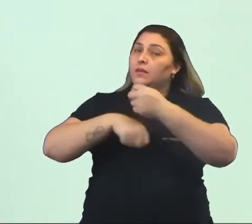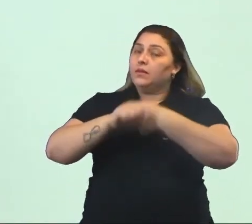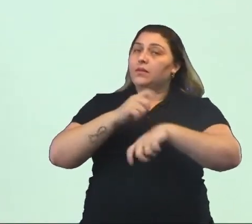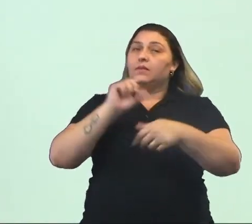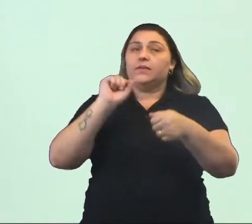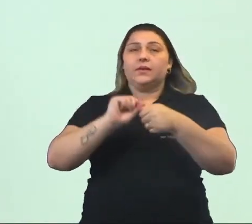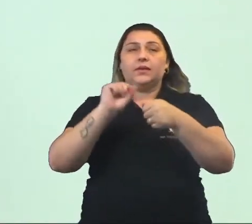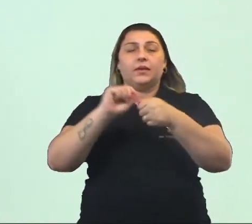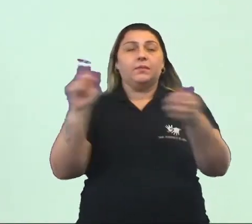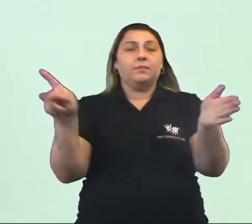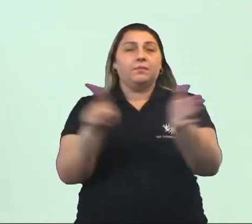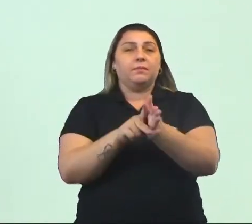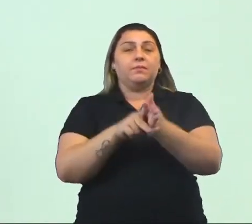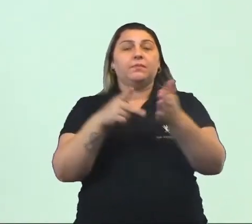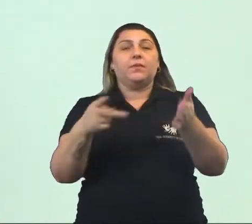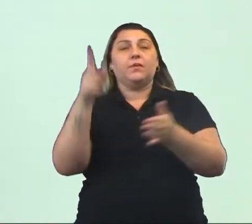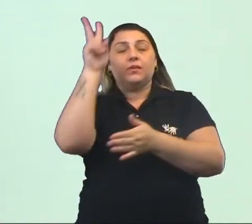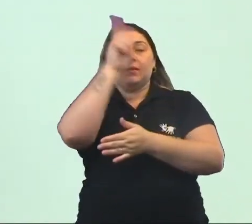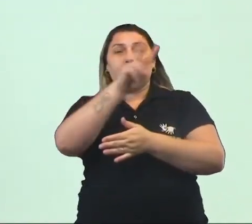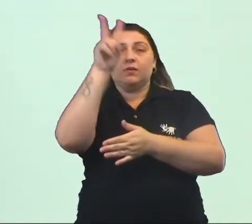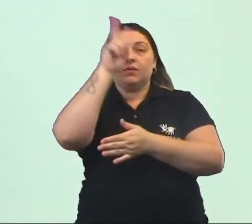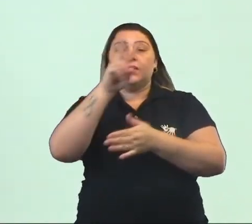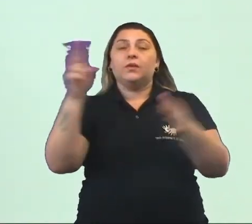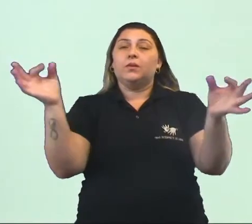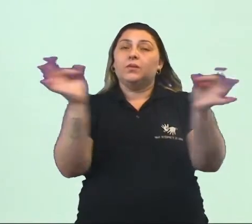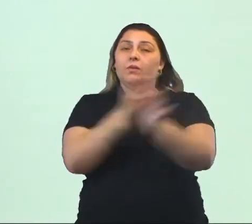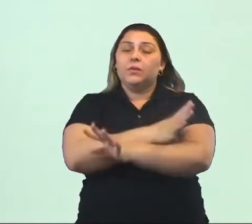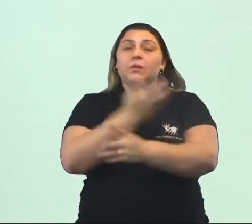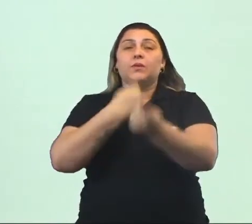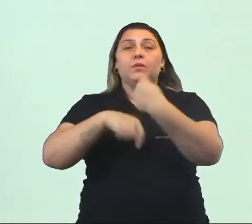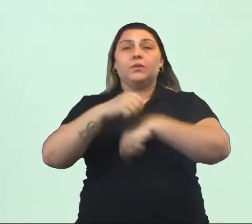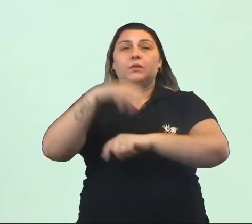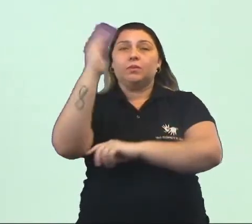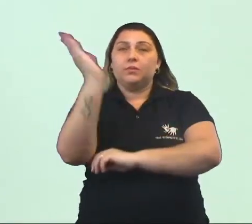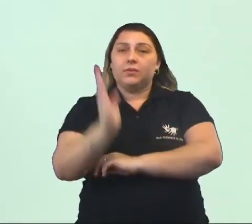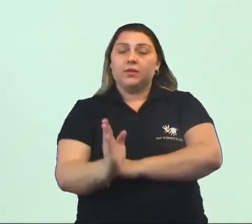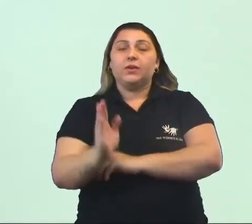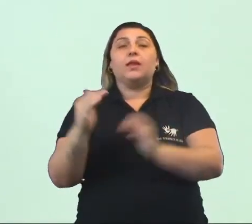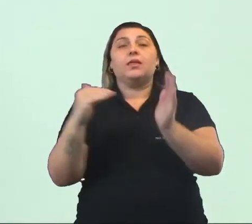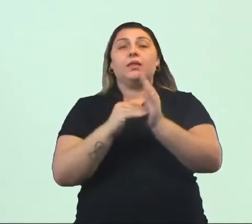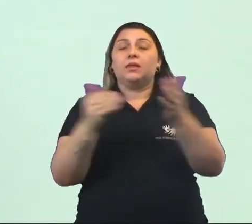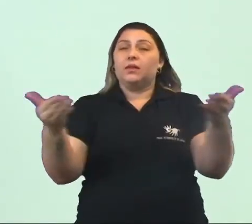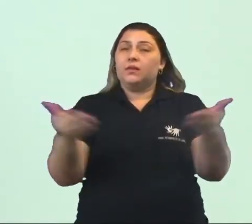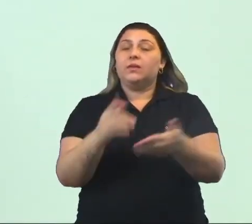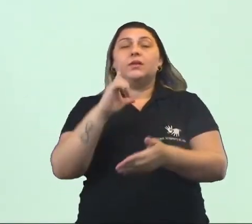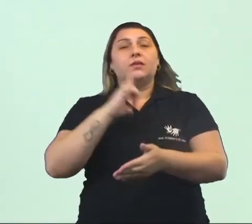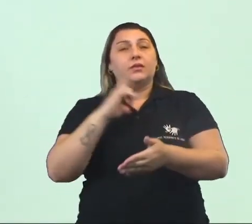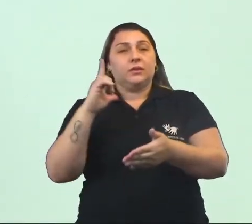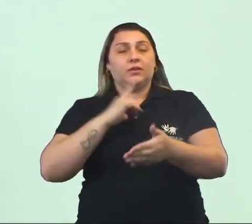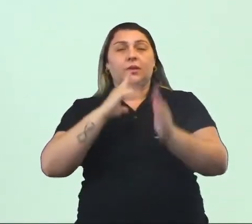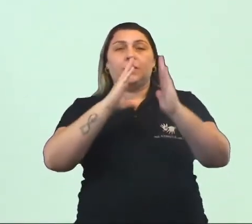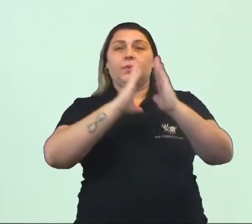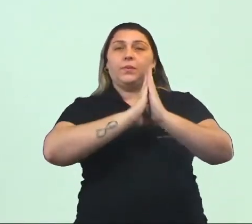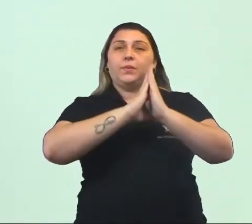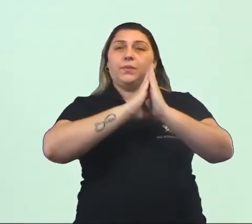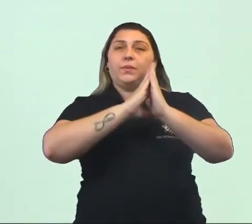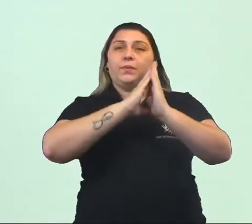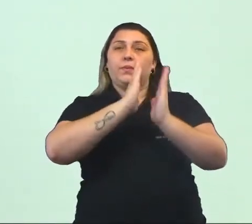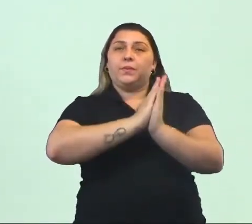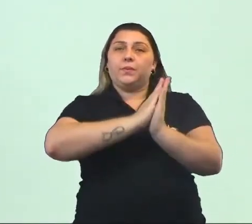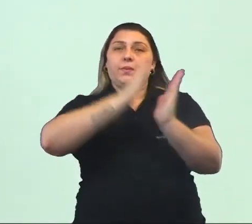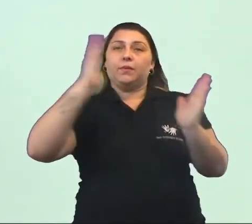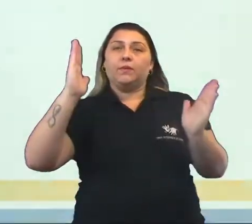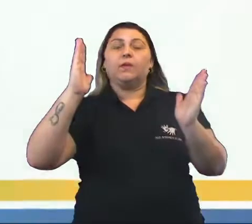fizeram parte da história da formação econômica do Brasil e que, até hoje, temos reflexo desse